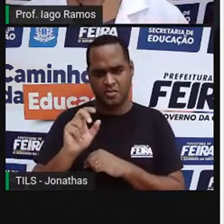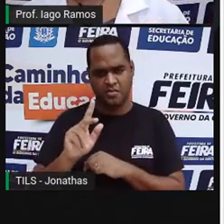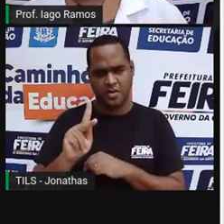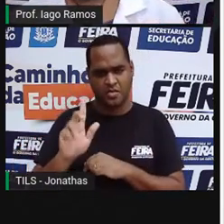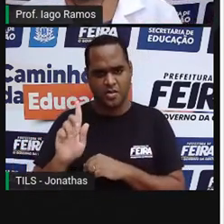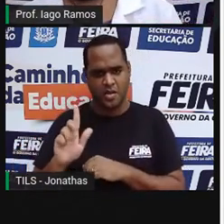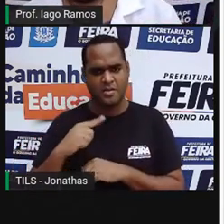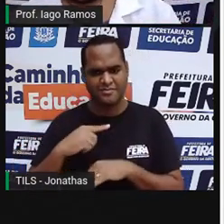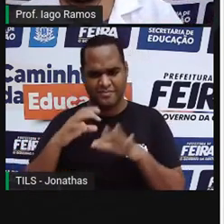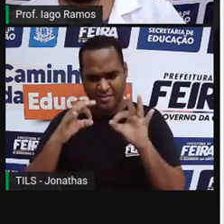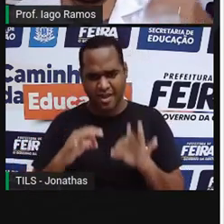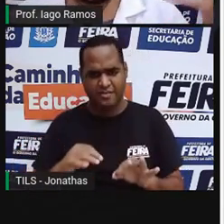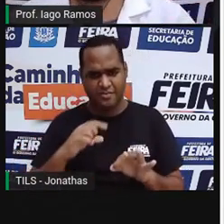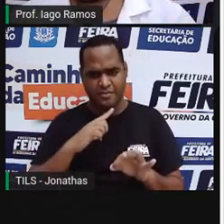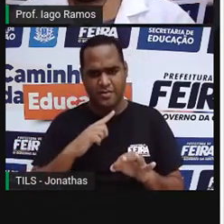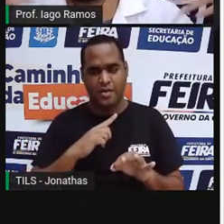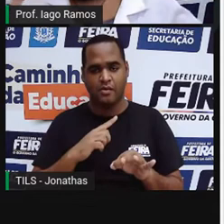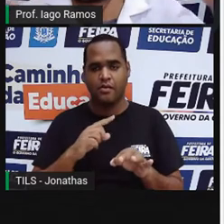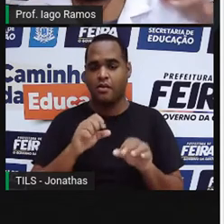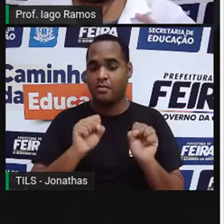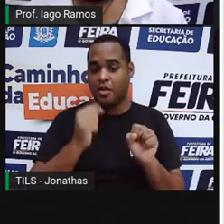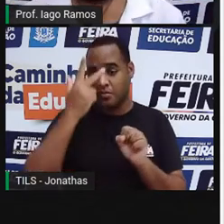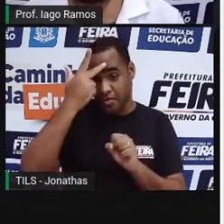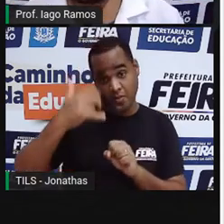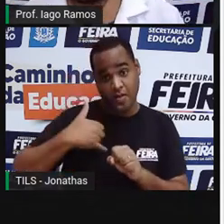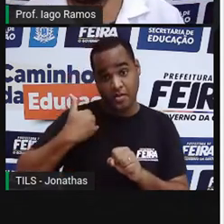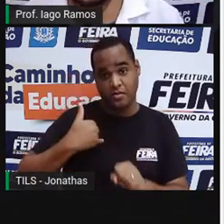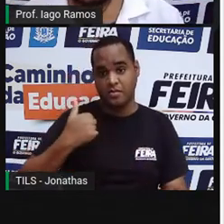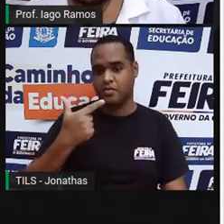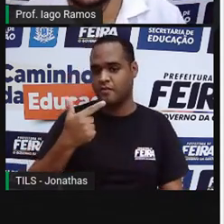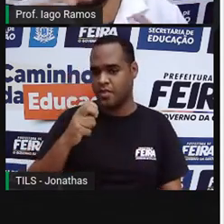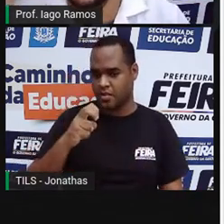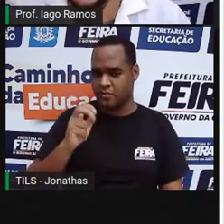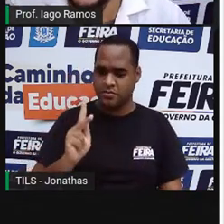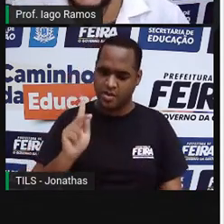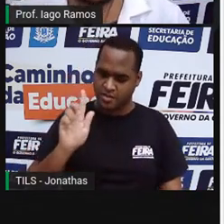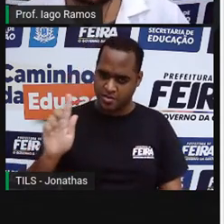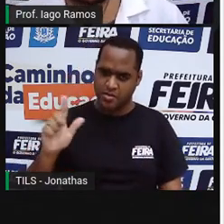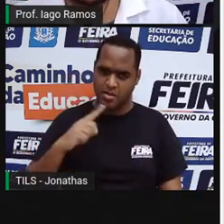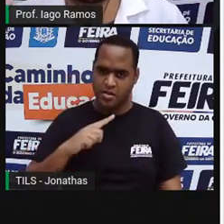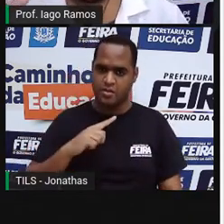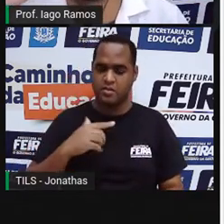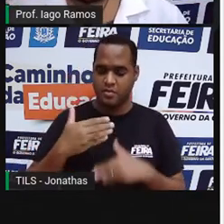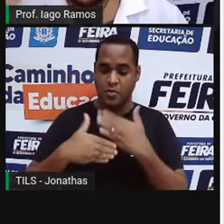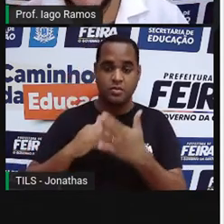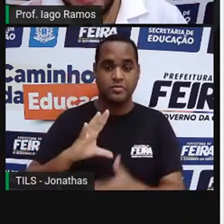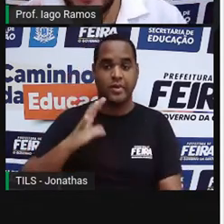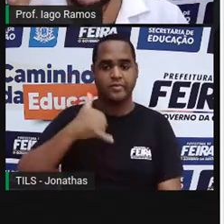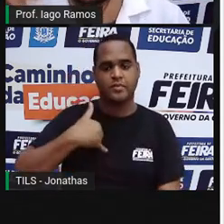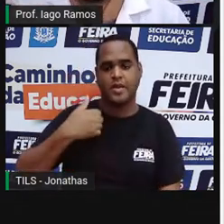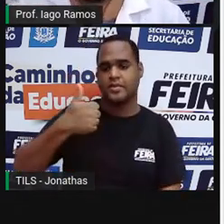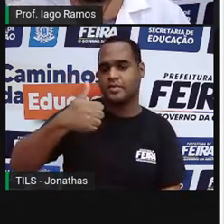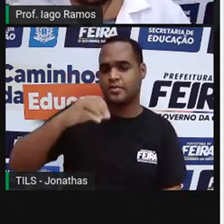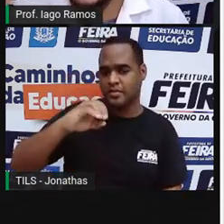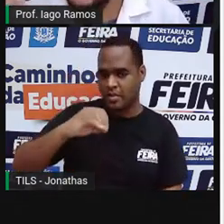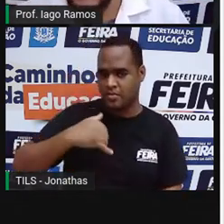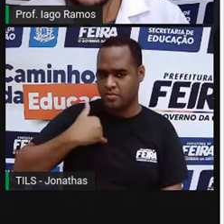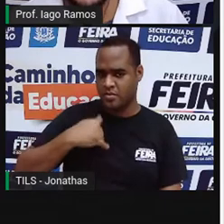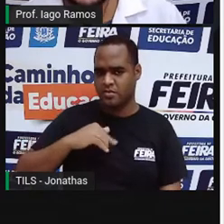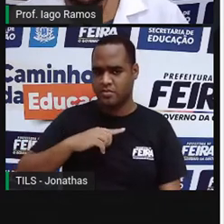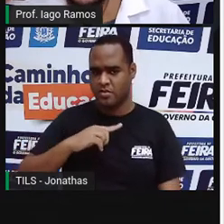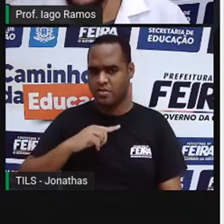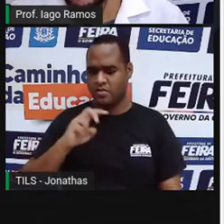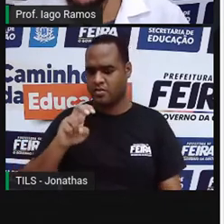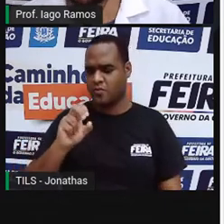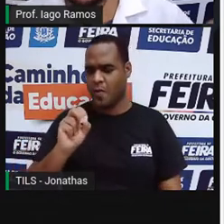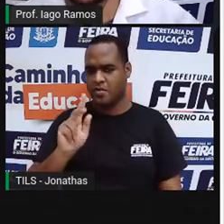certo isso acontecer? Uma criança de 5 anos que tem 25 kg, chegar aos 10 anos, ter 50